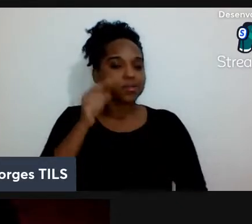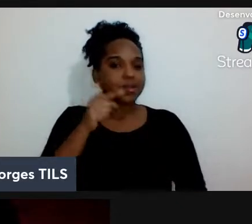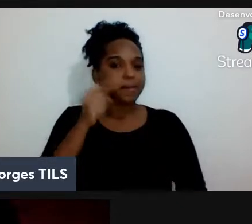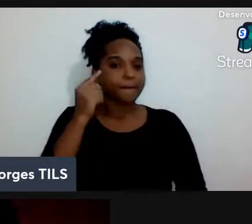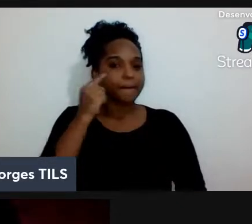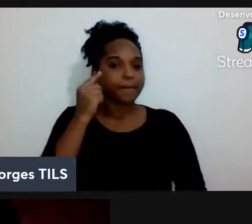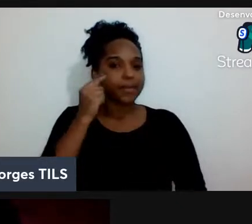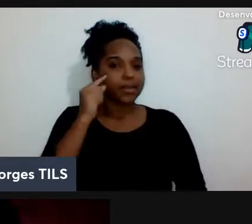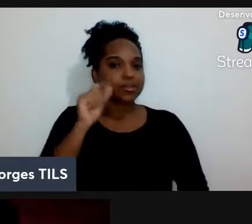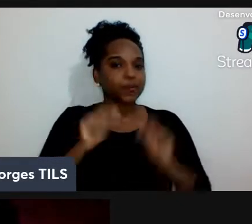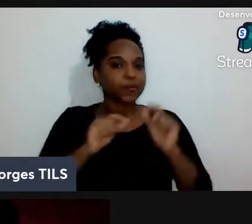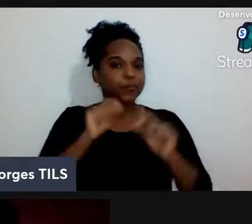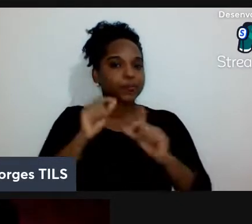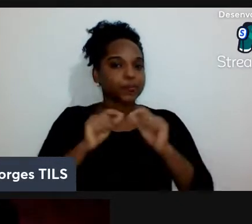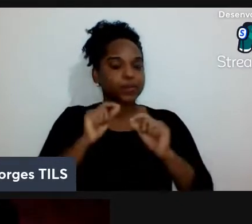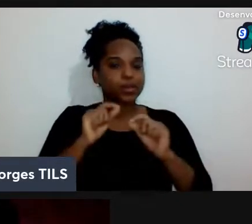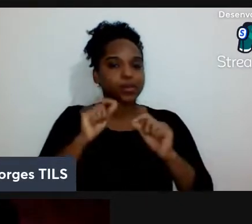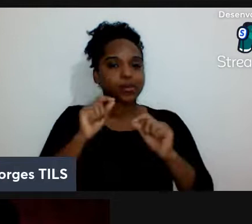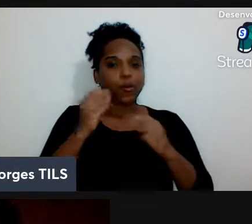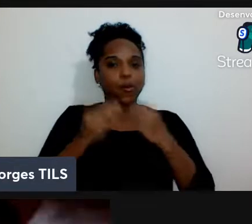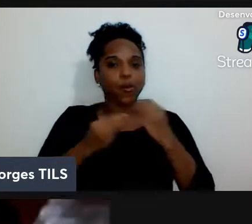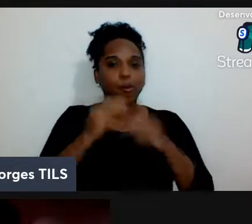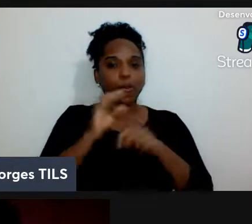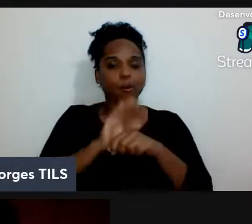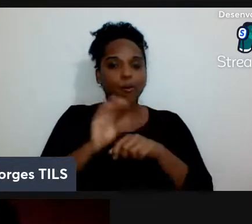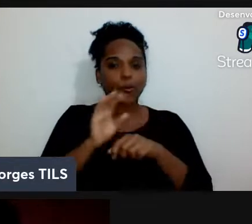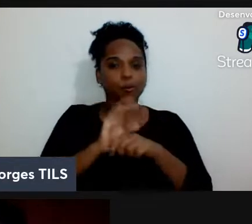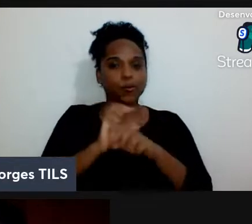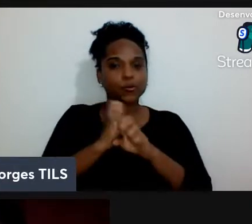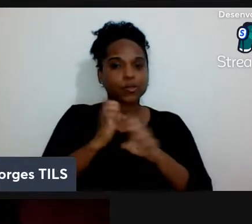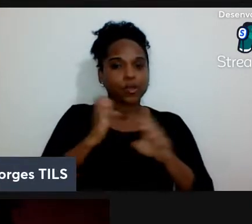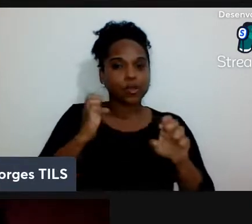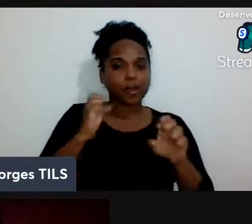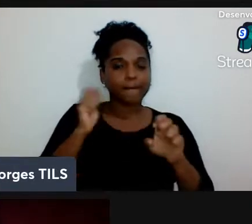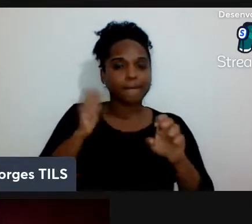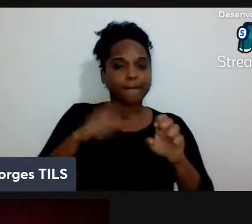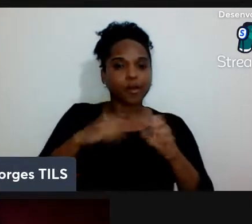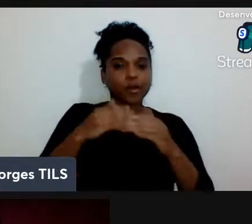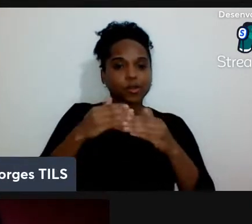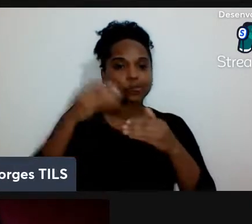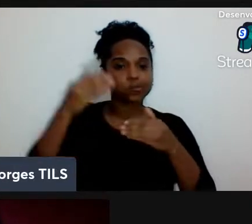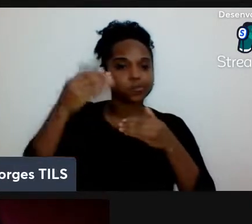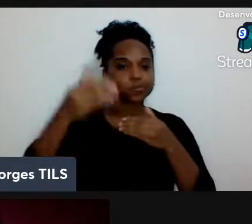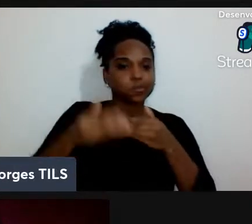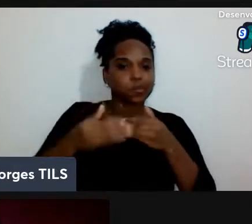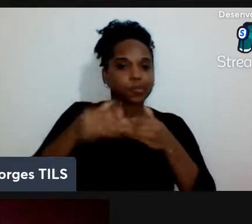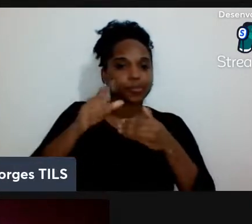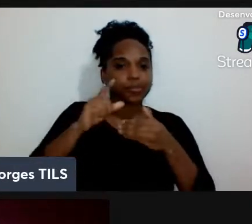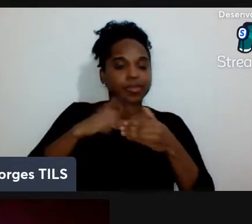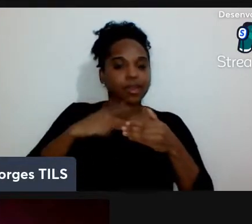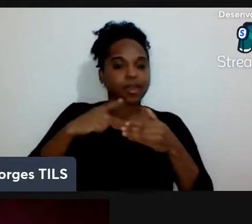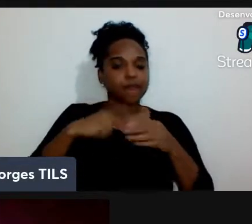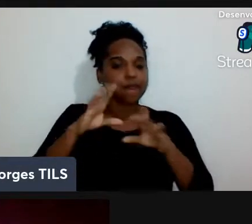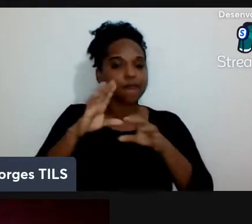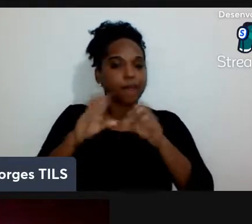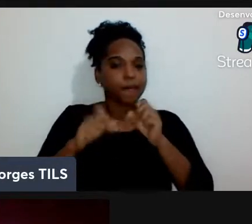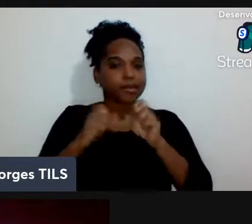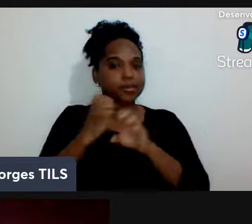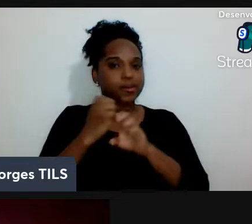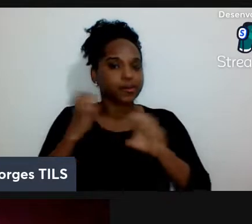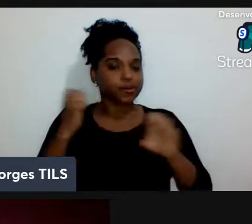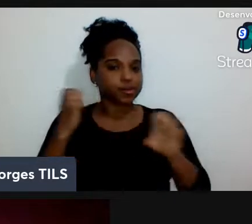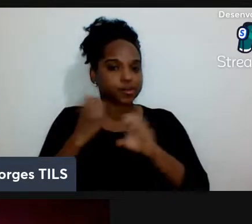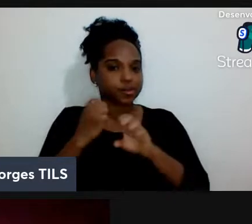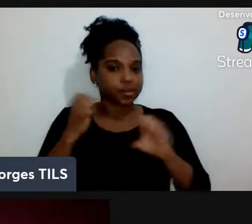como os cursos de engenharia daqui para diante deveriam se comportar na formação do engenheiro de graduação